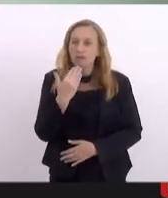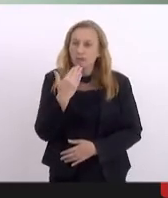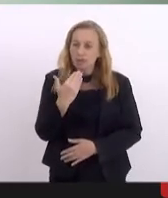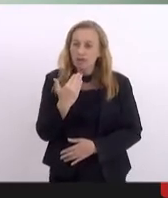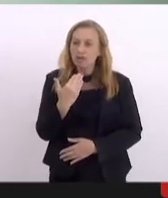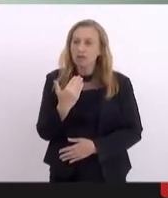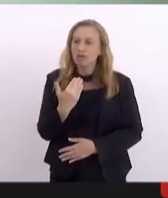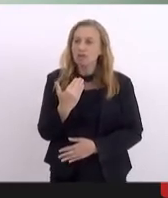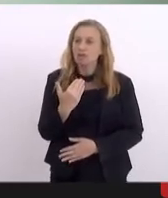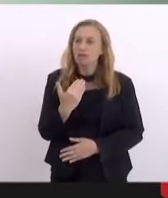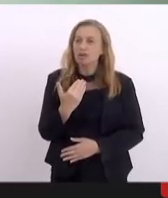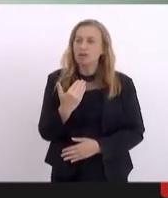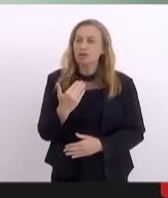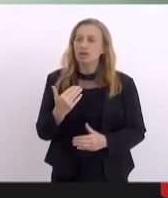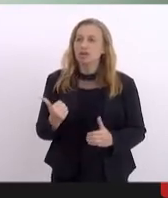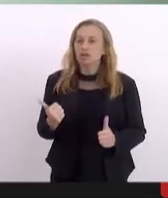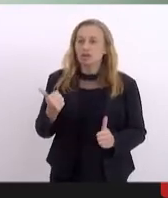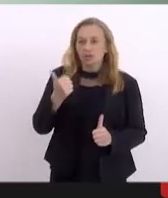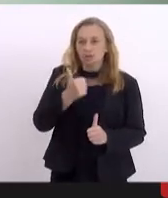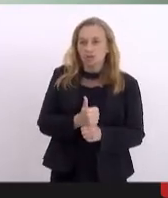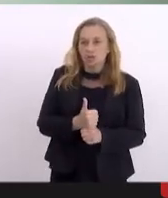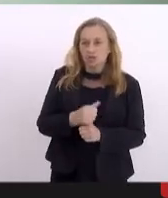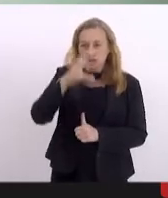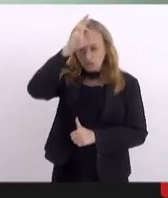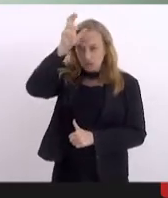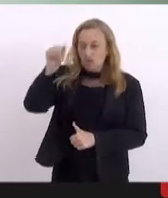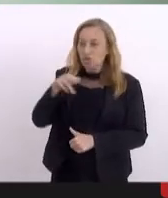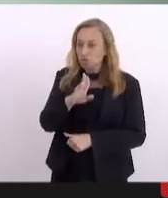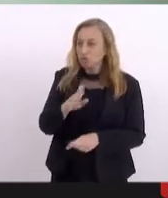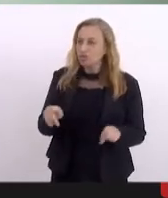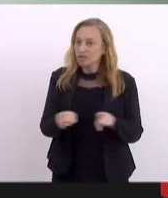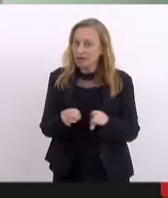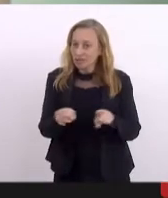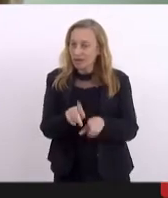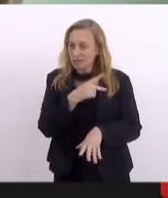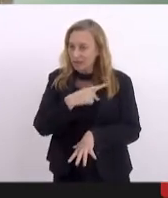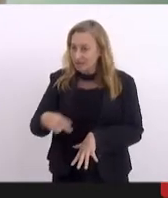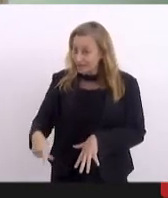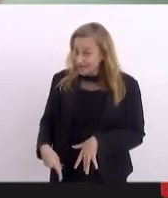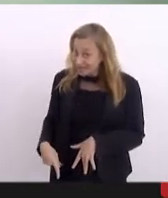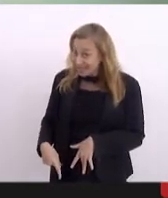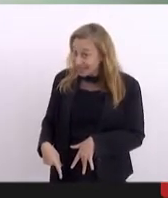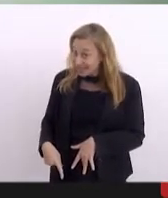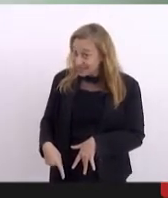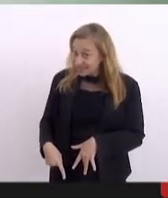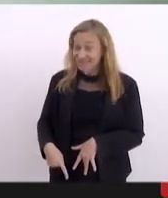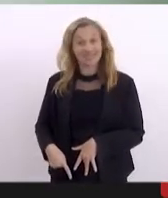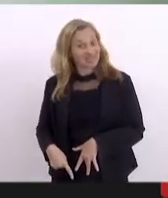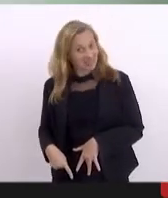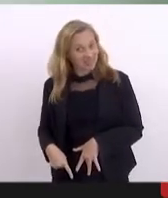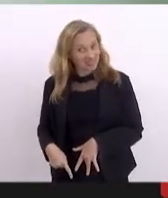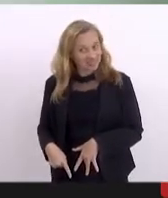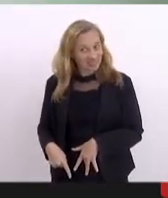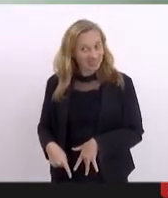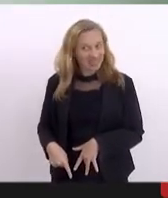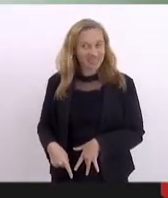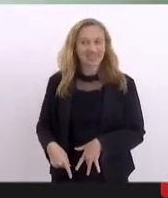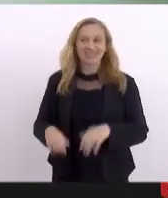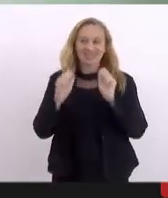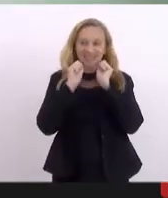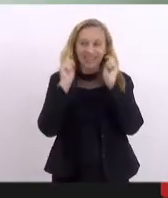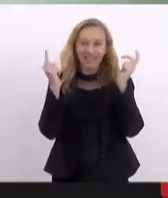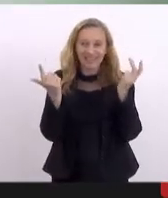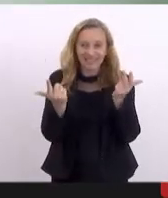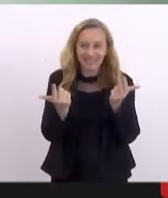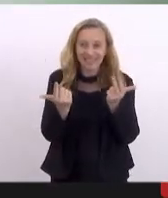para passar a presidência à deputada Tia Ju, que exerce também essa função de presidente em exercício da Assembleia